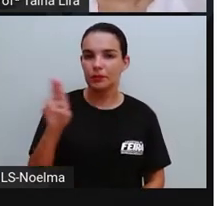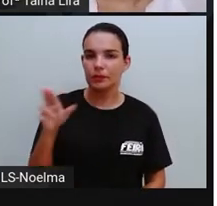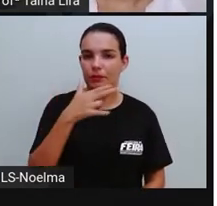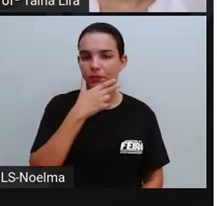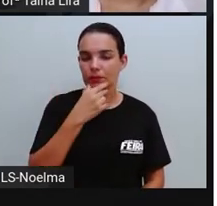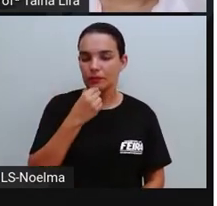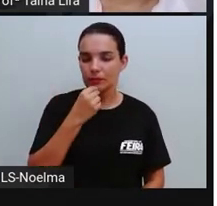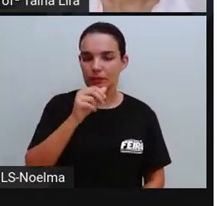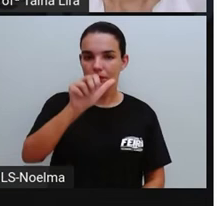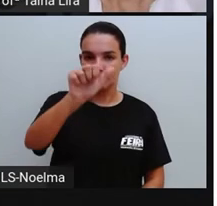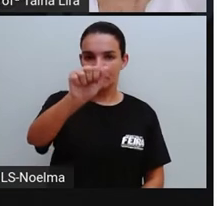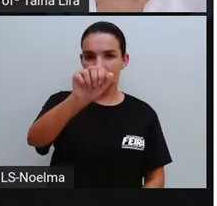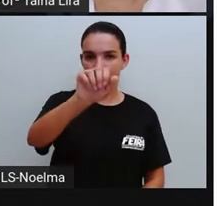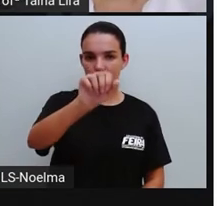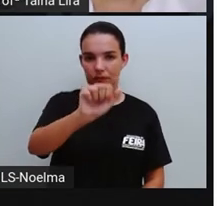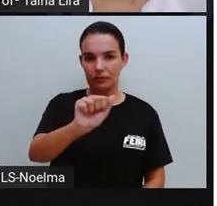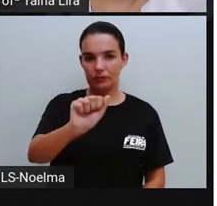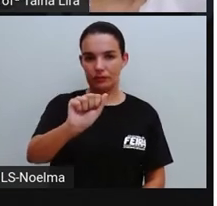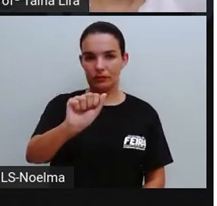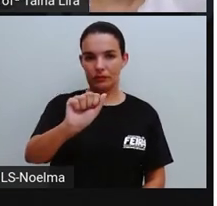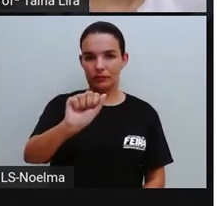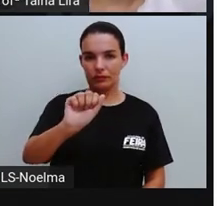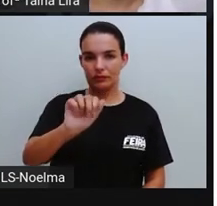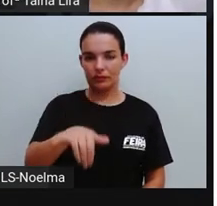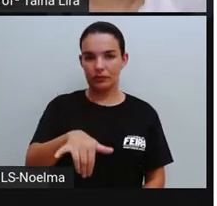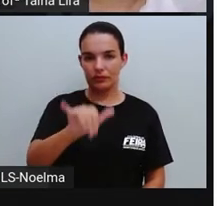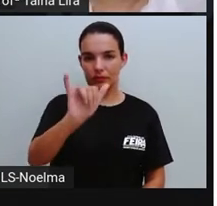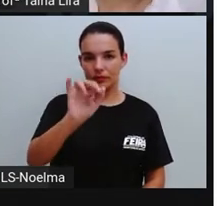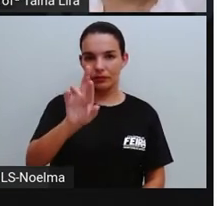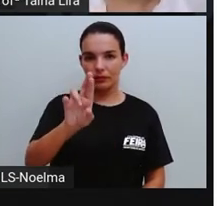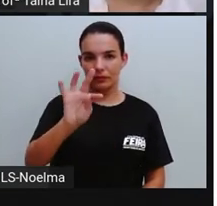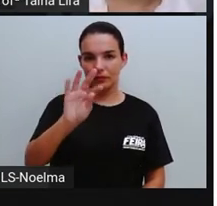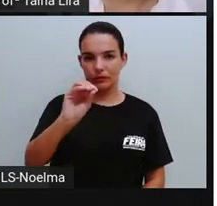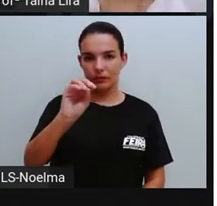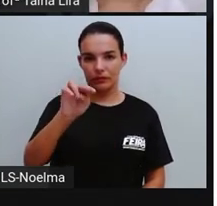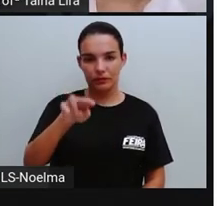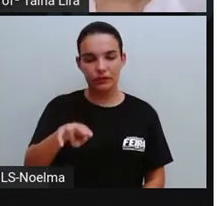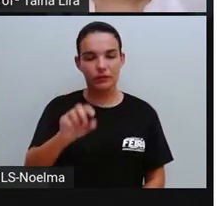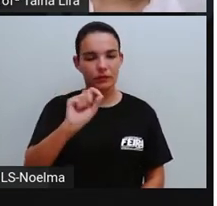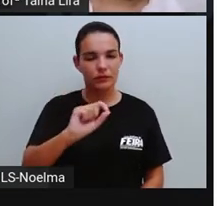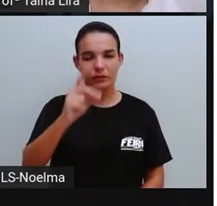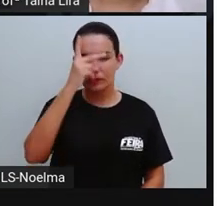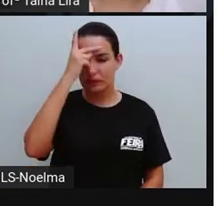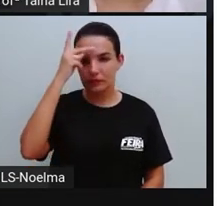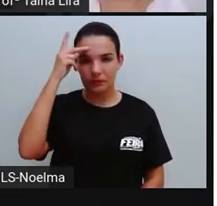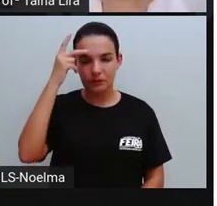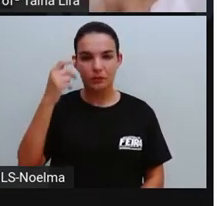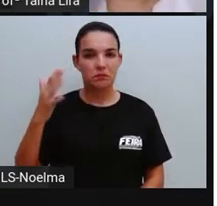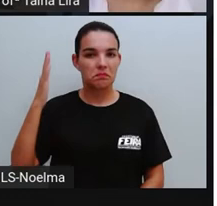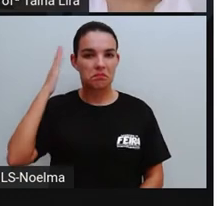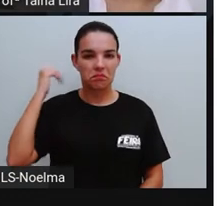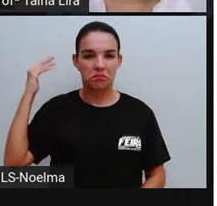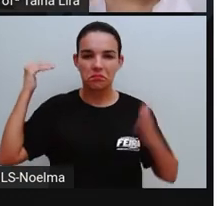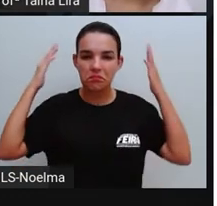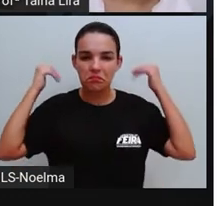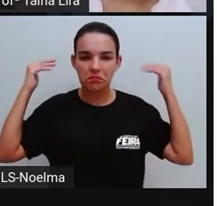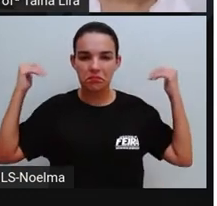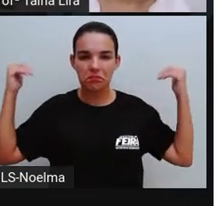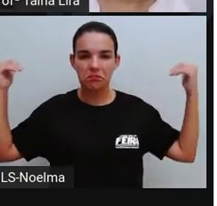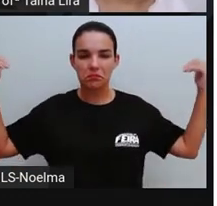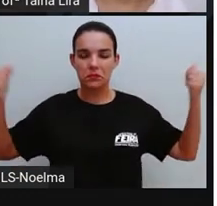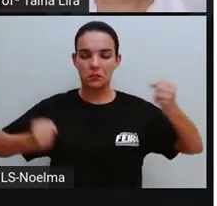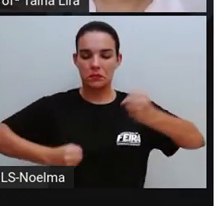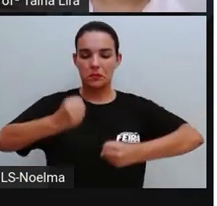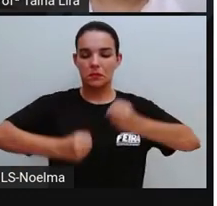Ayrton Senna, que foi um piloto, né? De Fórmula 1, muito importante para o Brasil. Conquistou vários